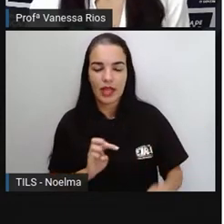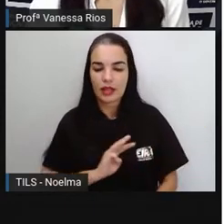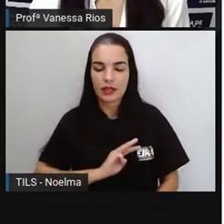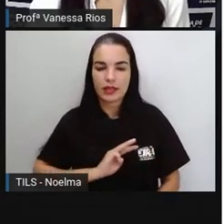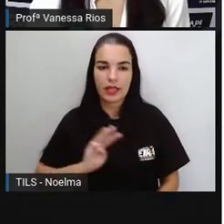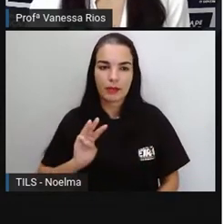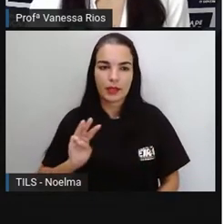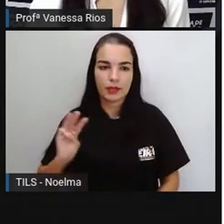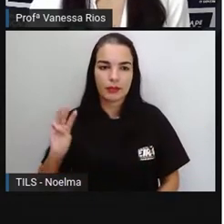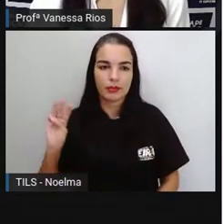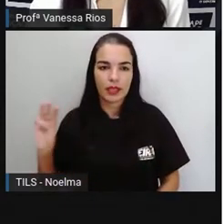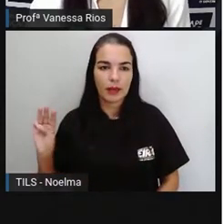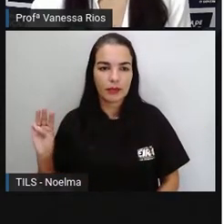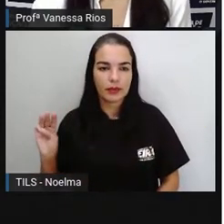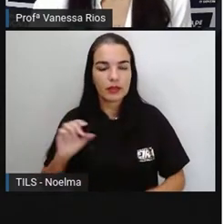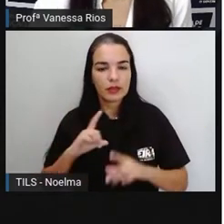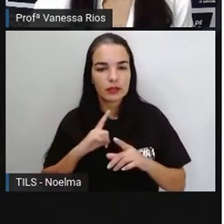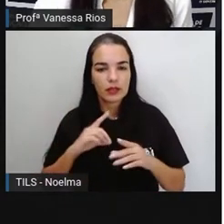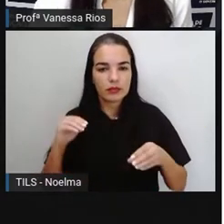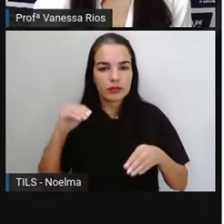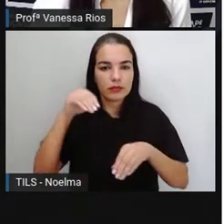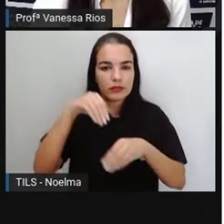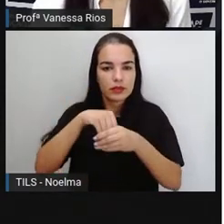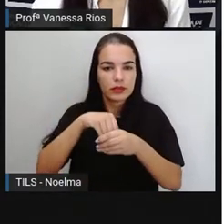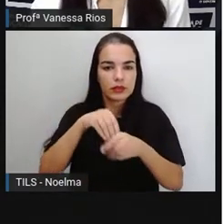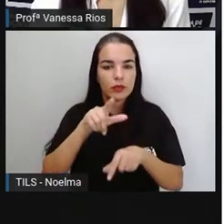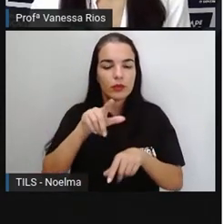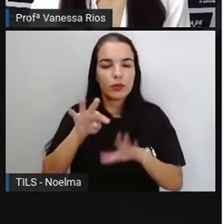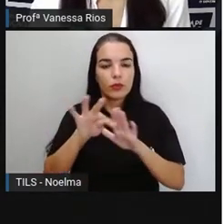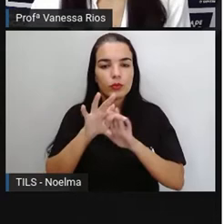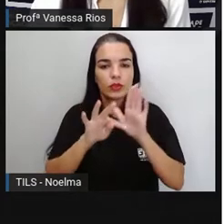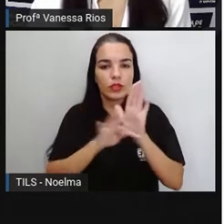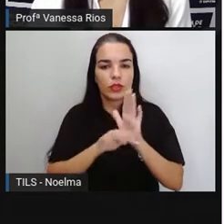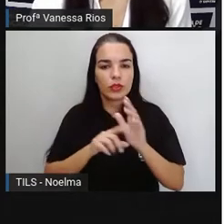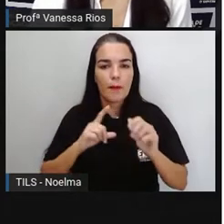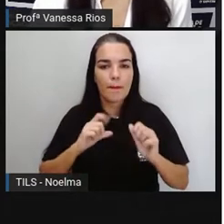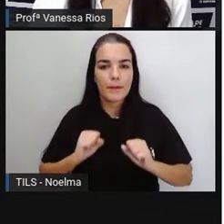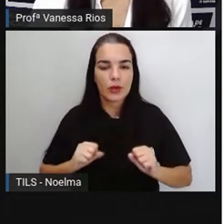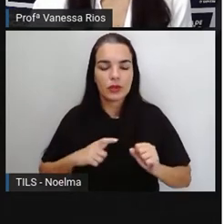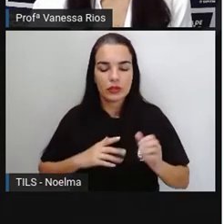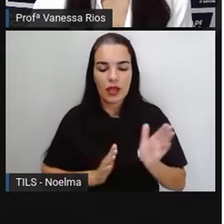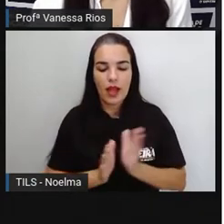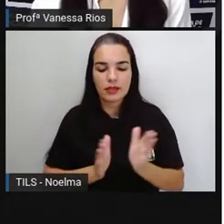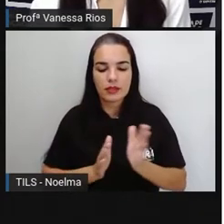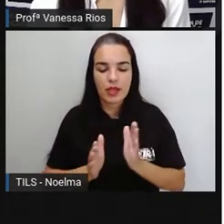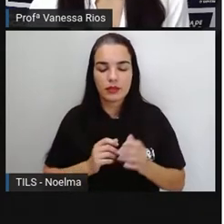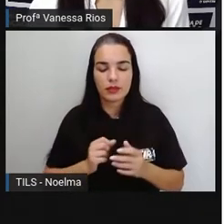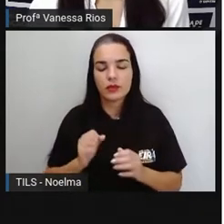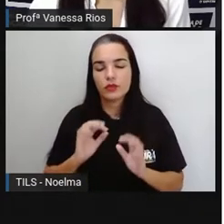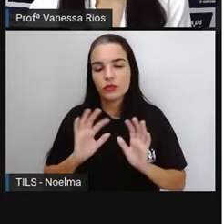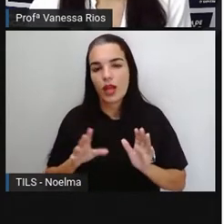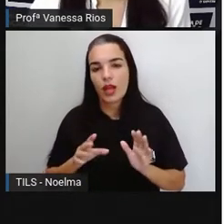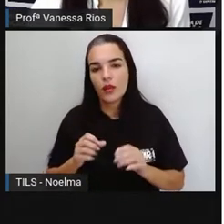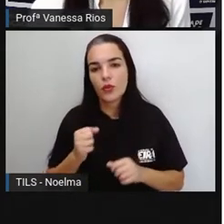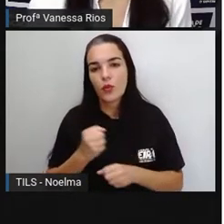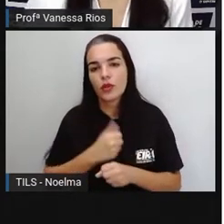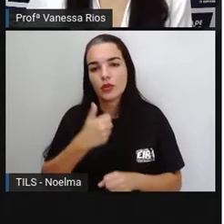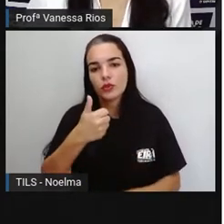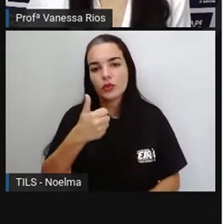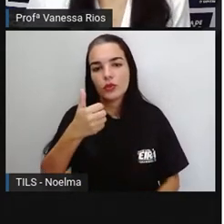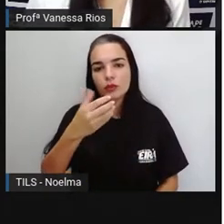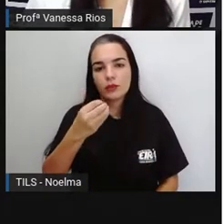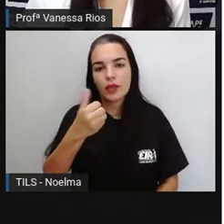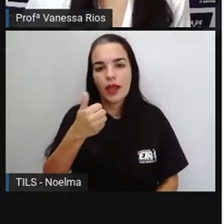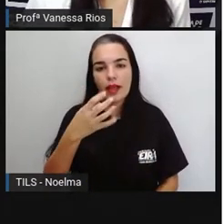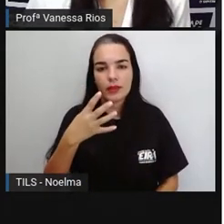site onde esse texto está disponível e também o acesso do texto que foi publicado no ano de 2014.